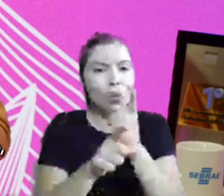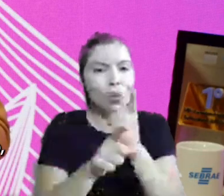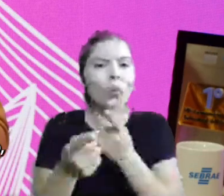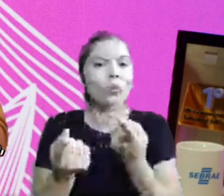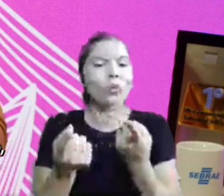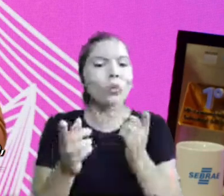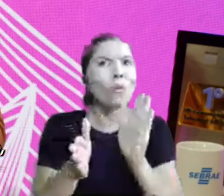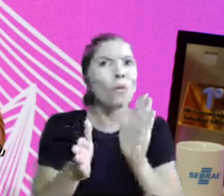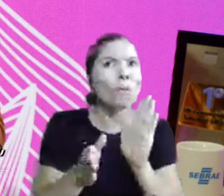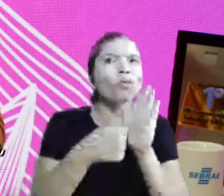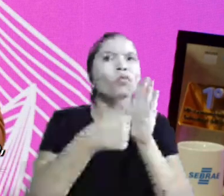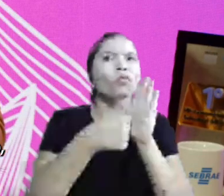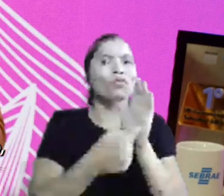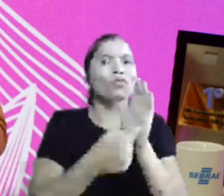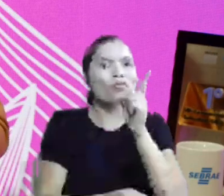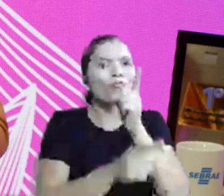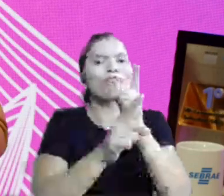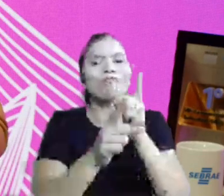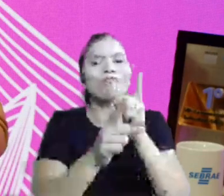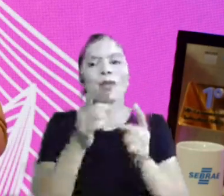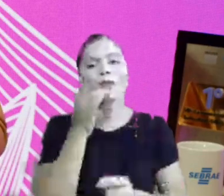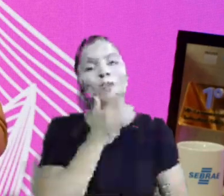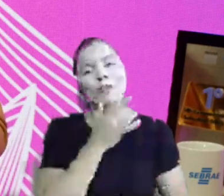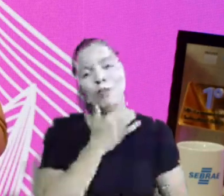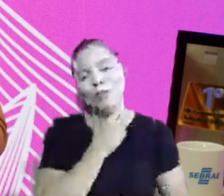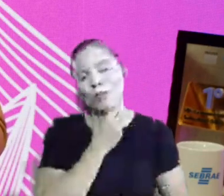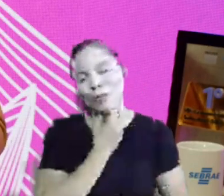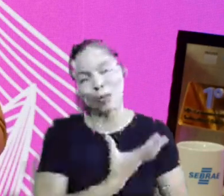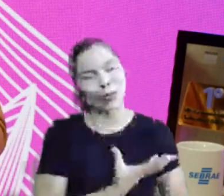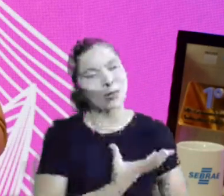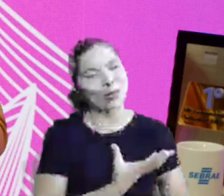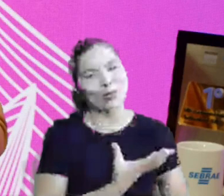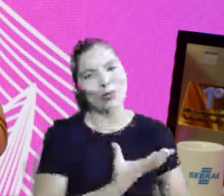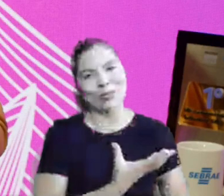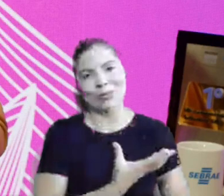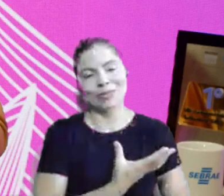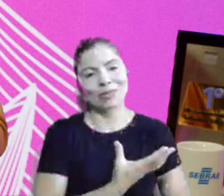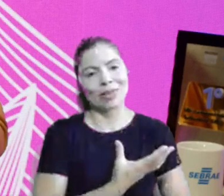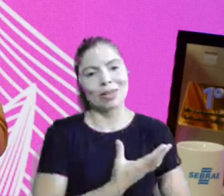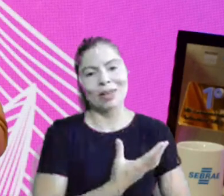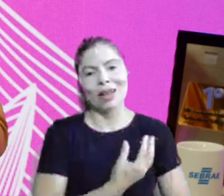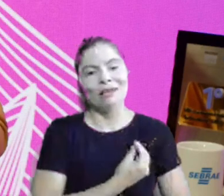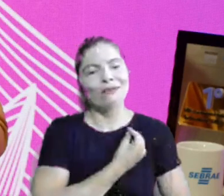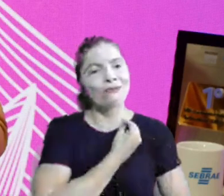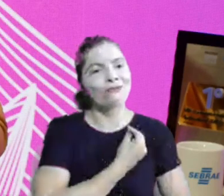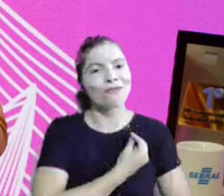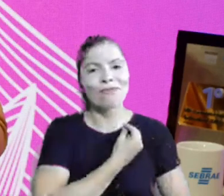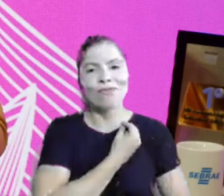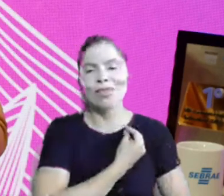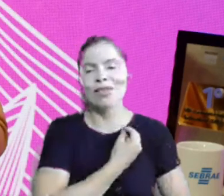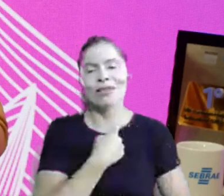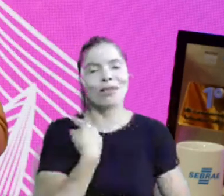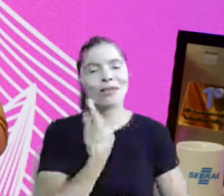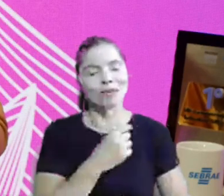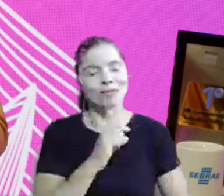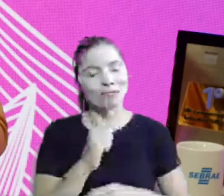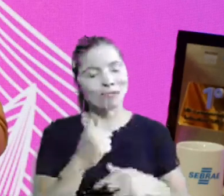encontro com o propósito, gente, que delícia, né? Encontrar o propósito, a gente passa uma vida